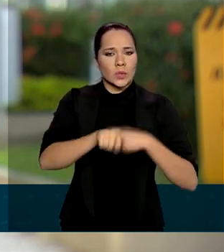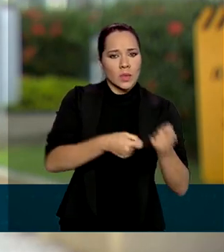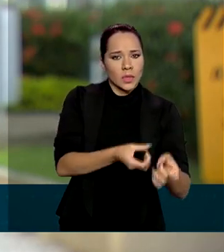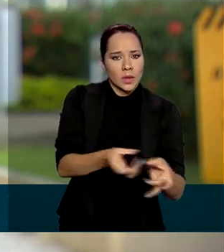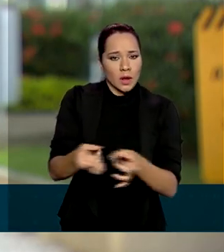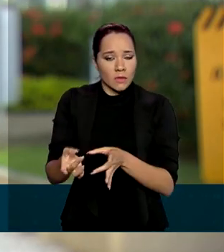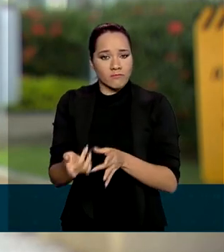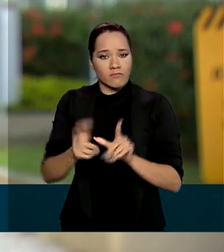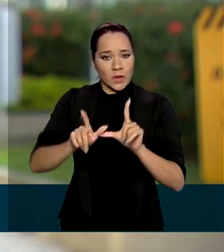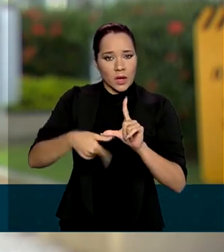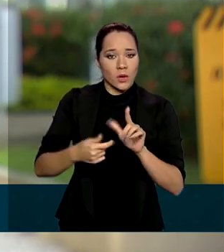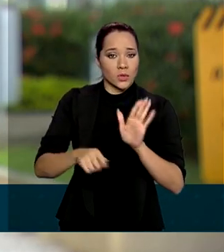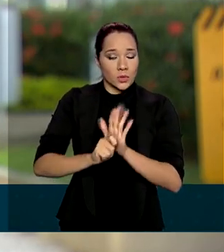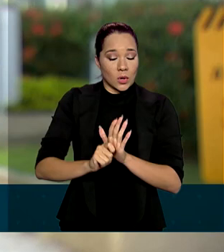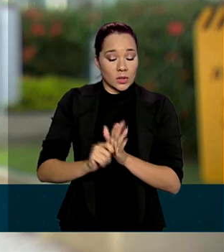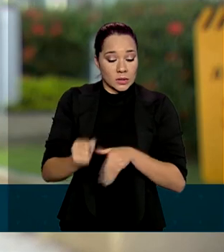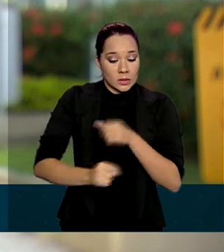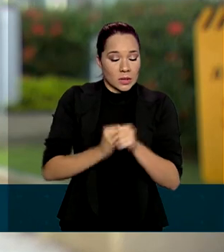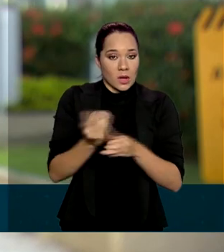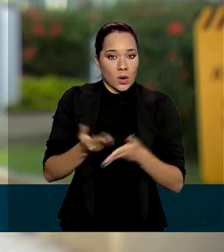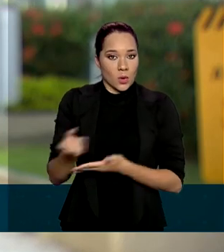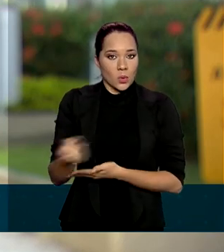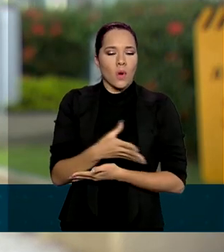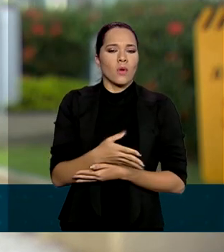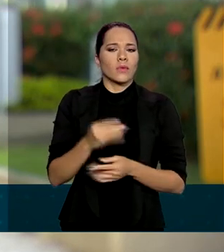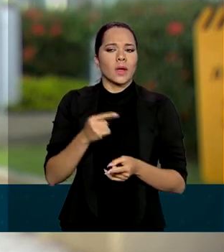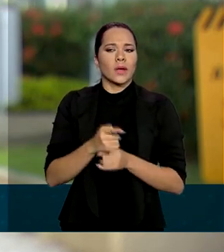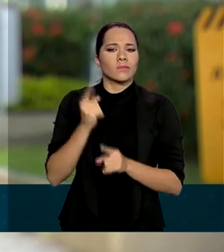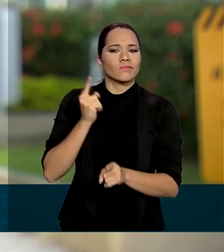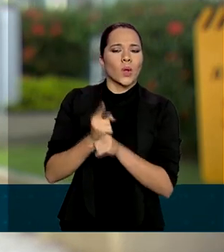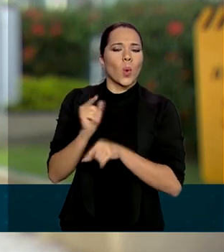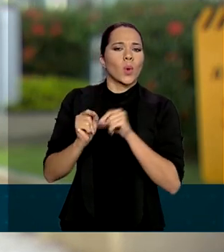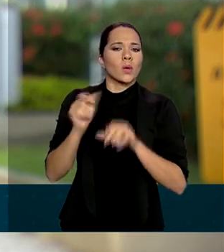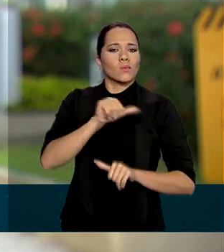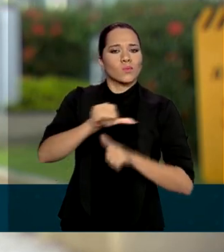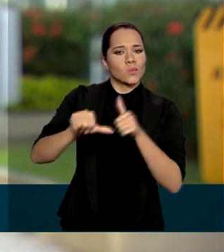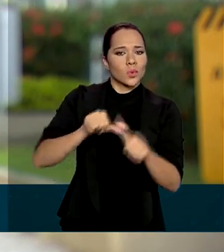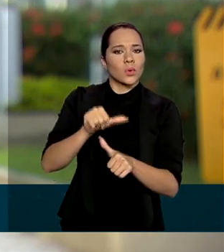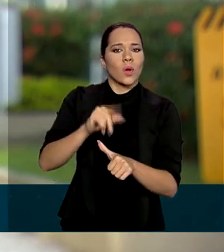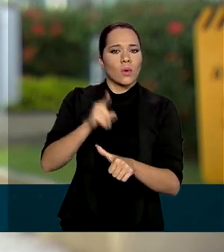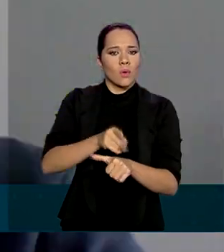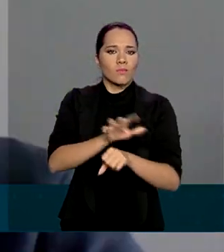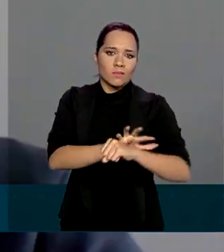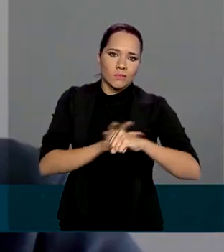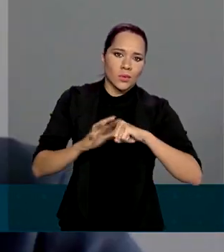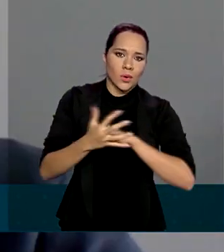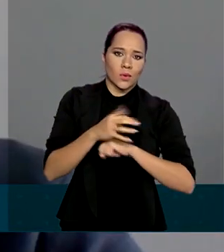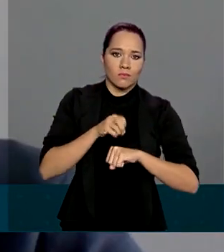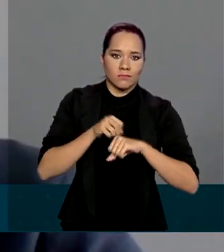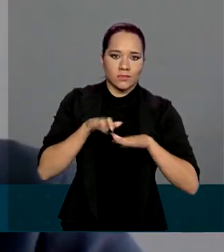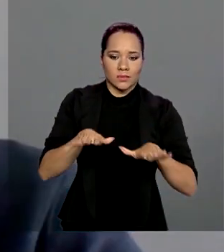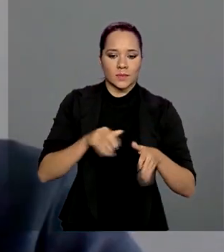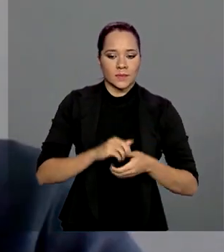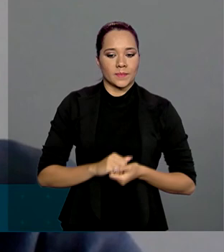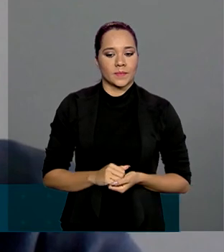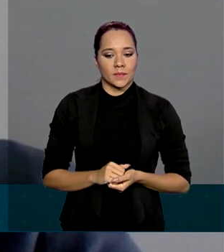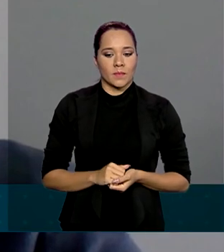esse ano, existe um novo desafio, descobrir o que mudou com a pandemia do coronavírus. É uma grande